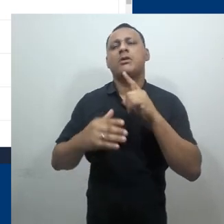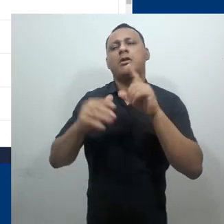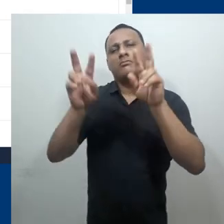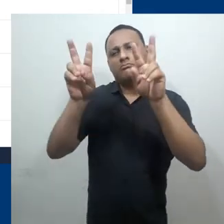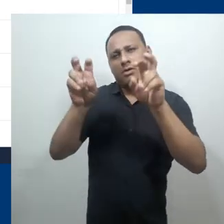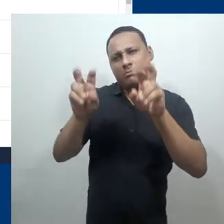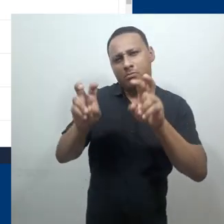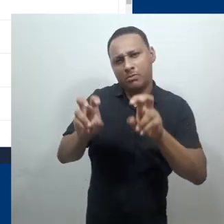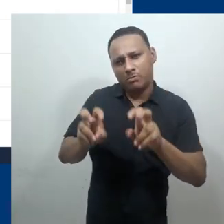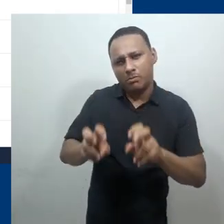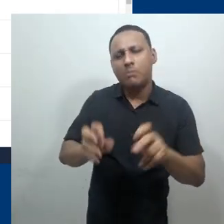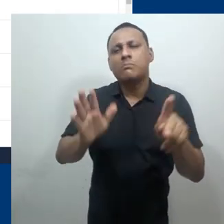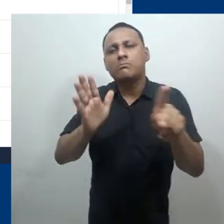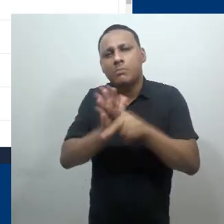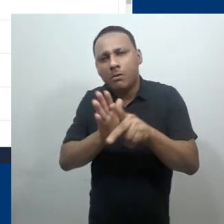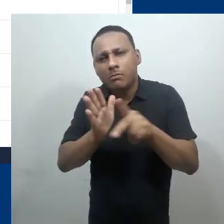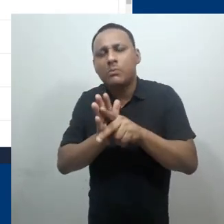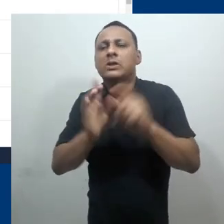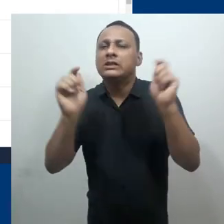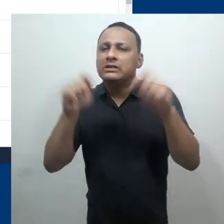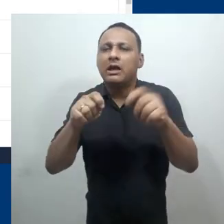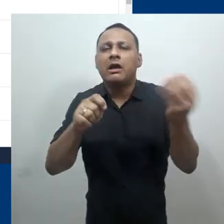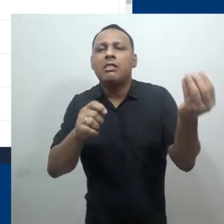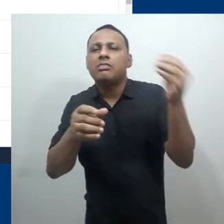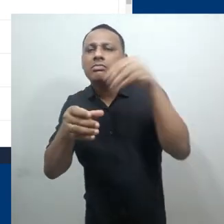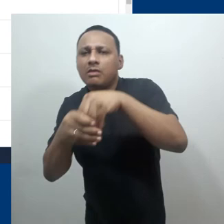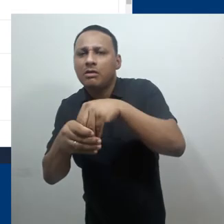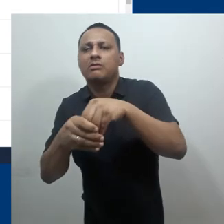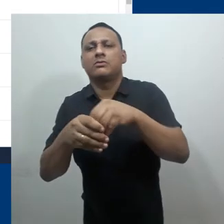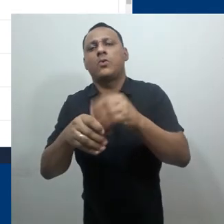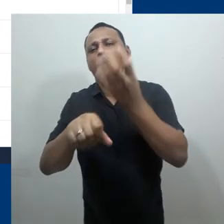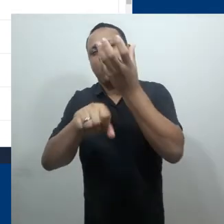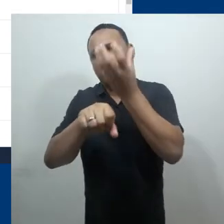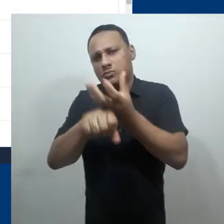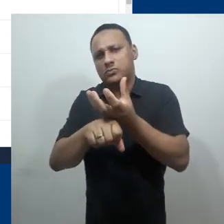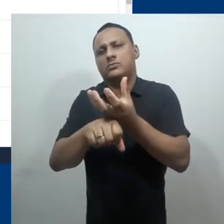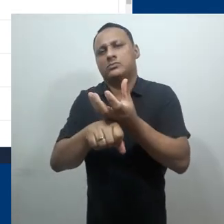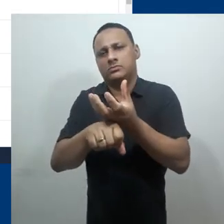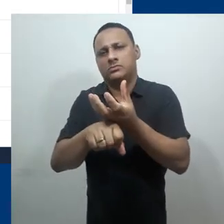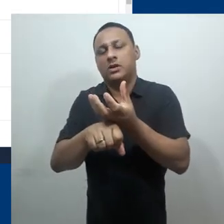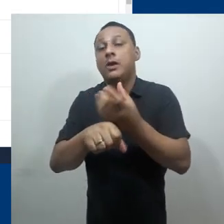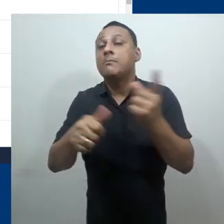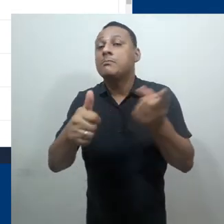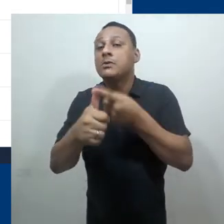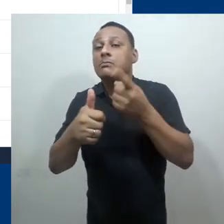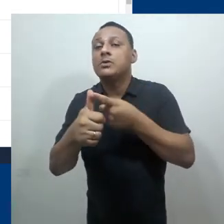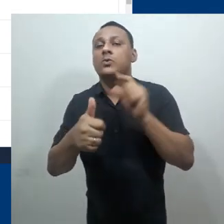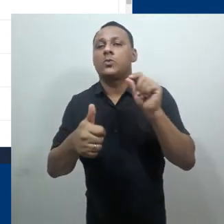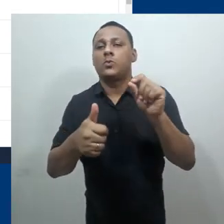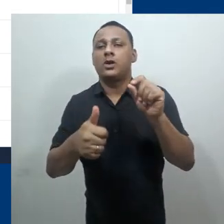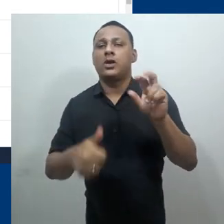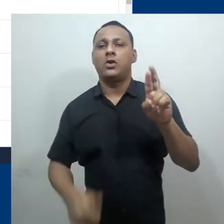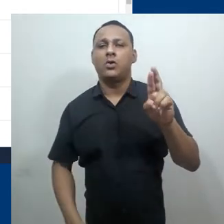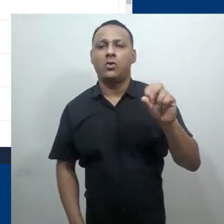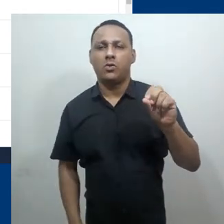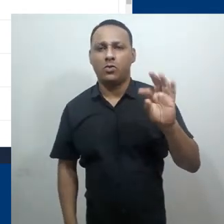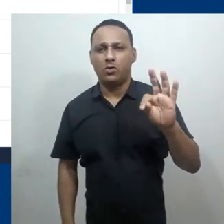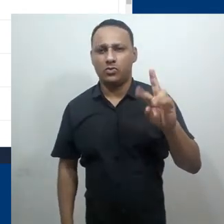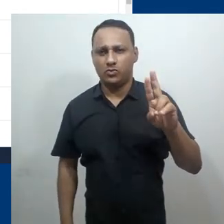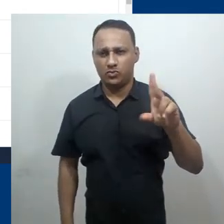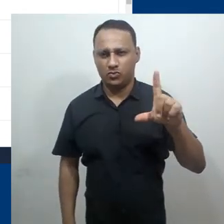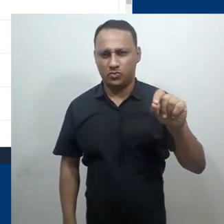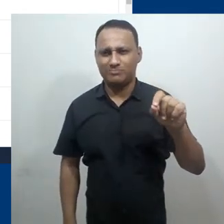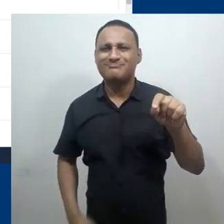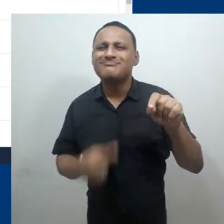conteúdos diferentes para que seja dada uma noção dos tipos de elementos que podem ser inseridos dentro de um curso. Primeiro,